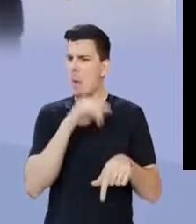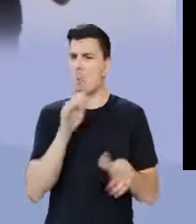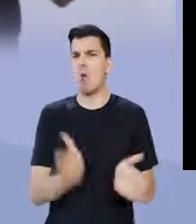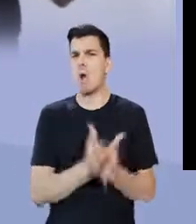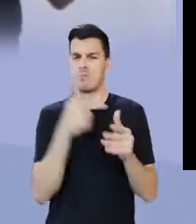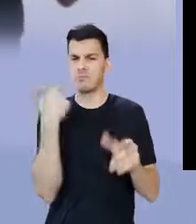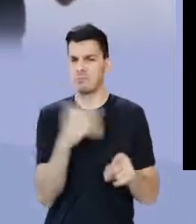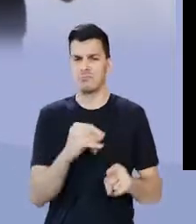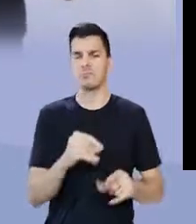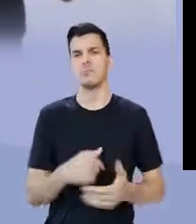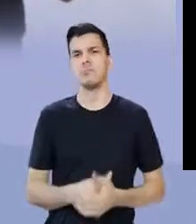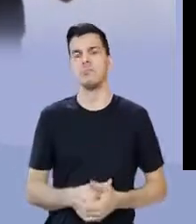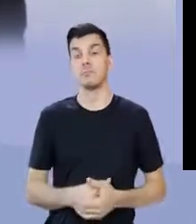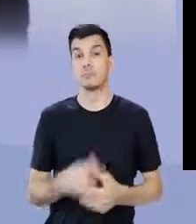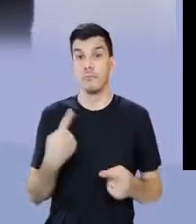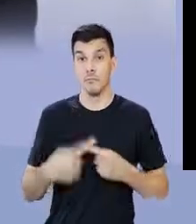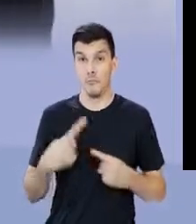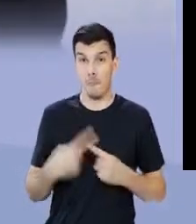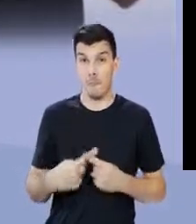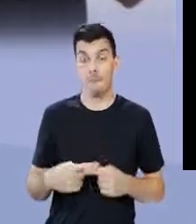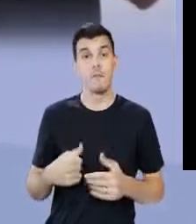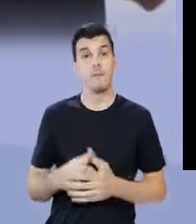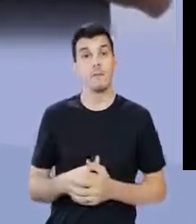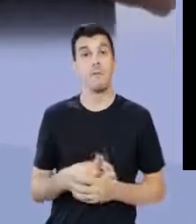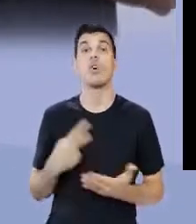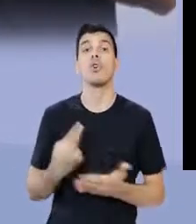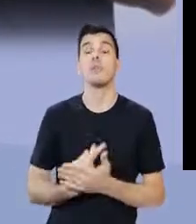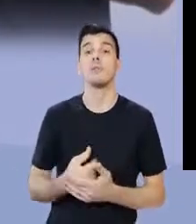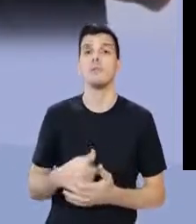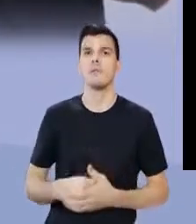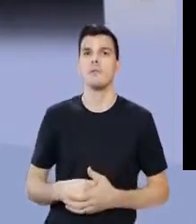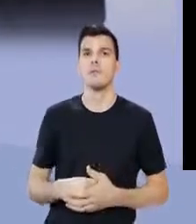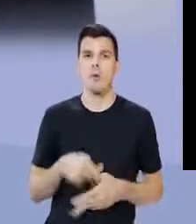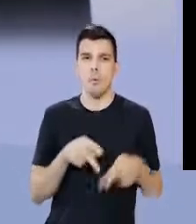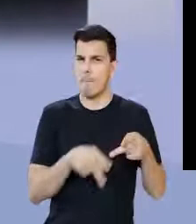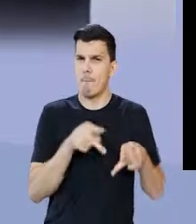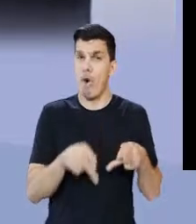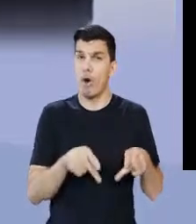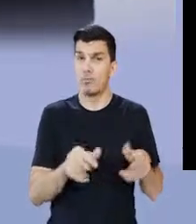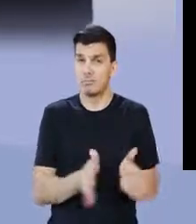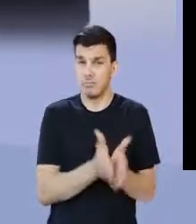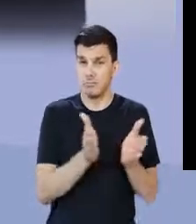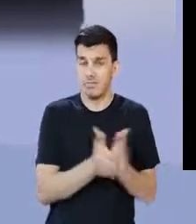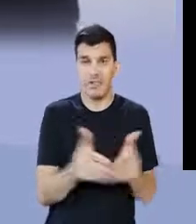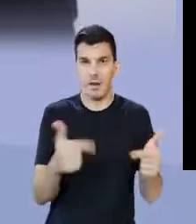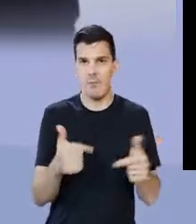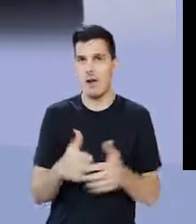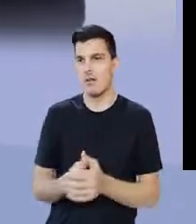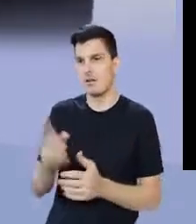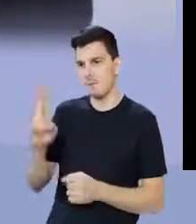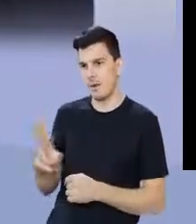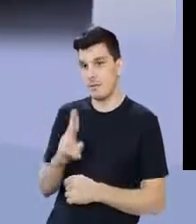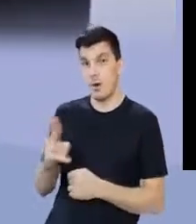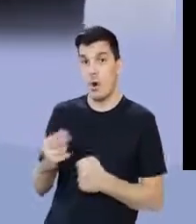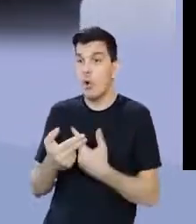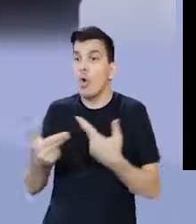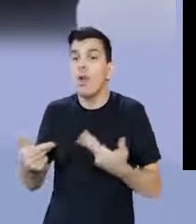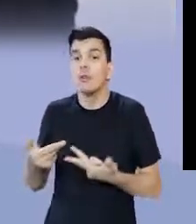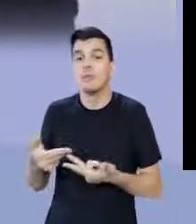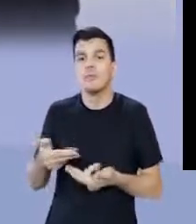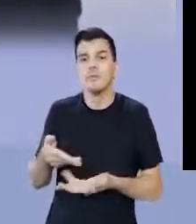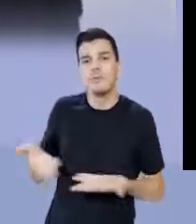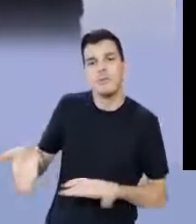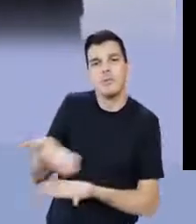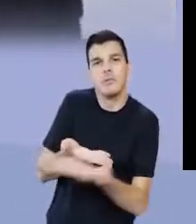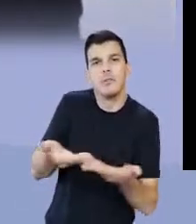Trabalho não. Não, não, não. Até porque, meu amigo, o que acontece? Quem trabalha é os plebeãos. Os patrícios cuidavam da coisa pública.